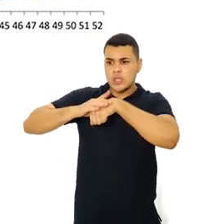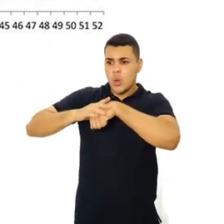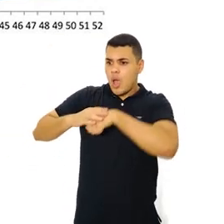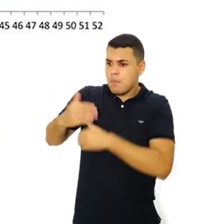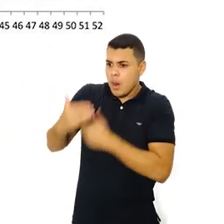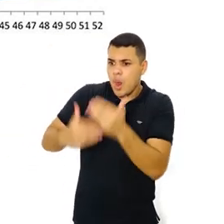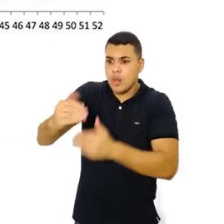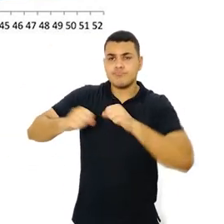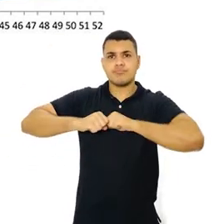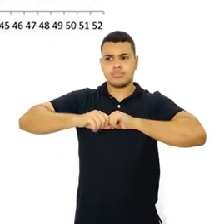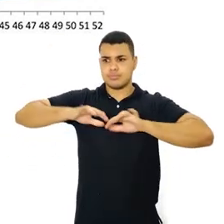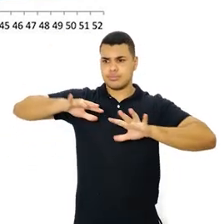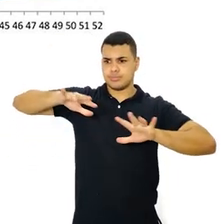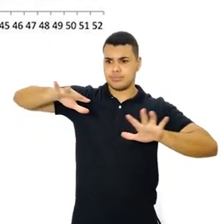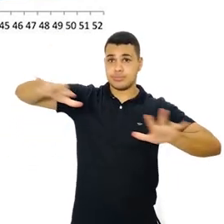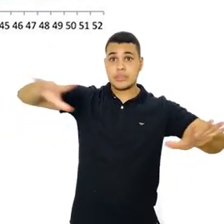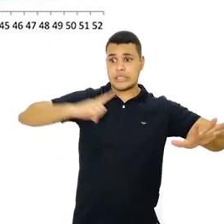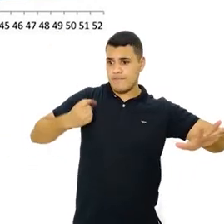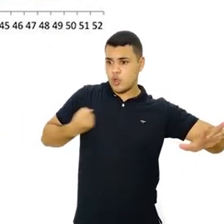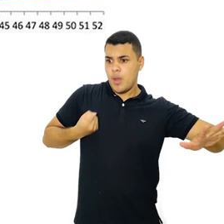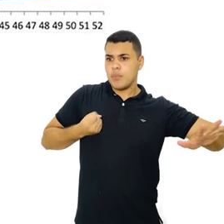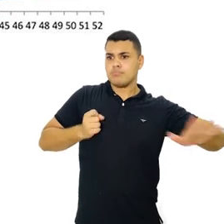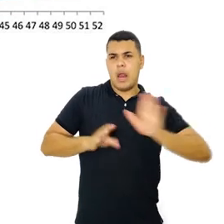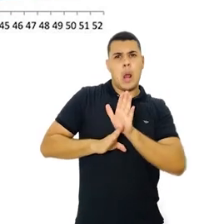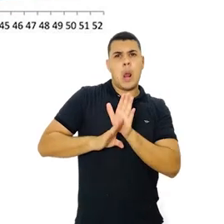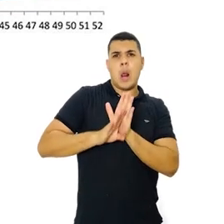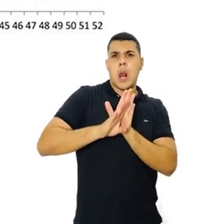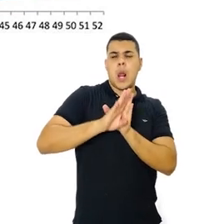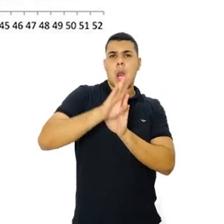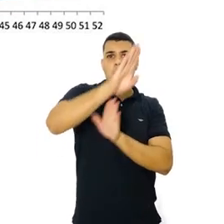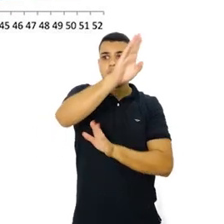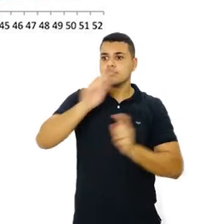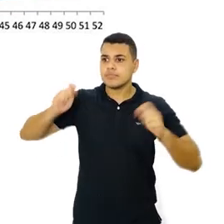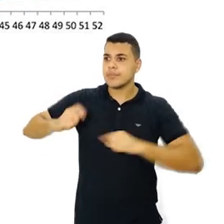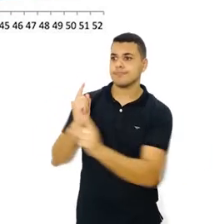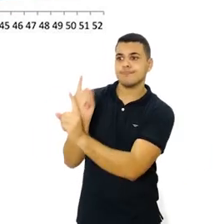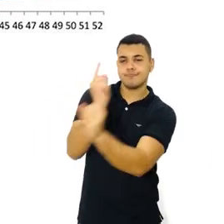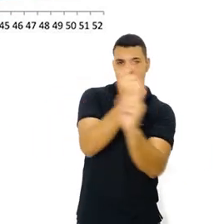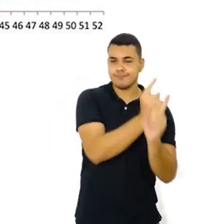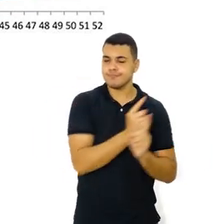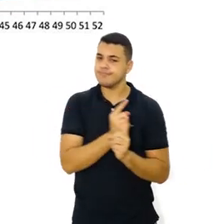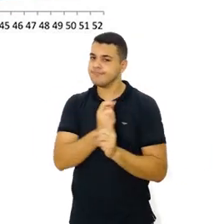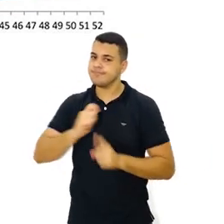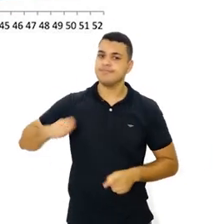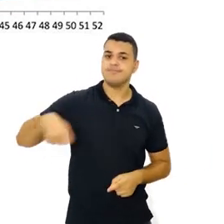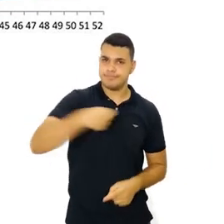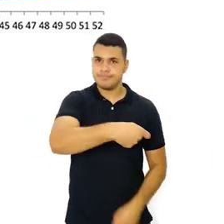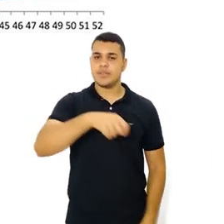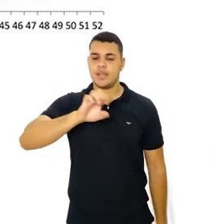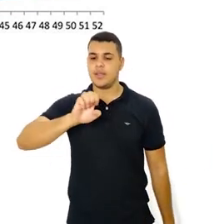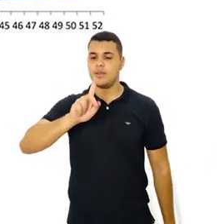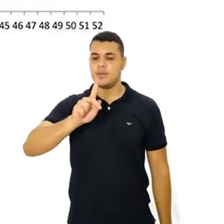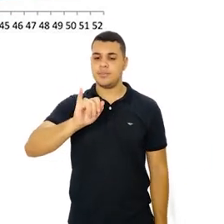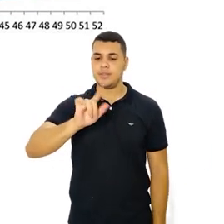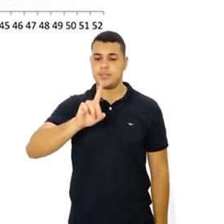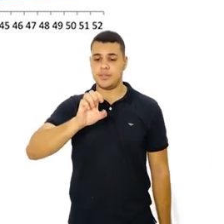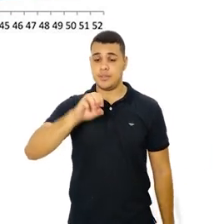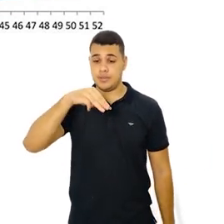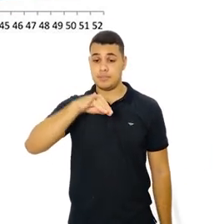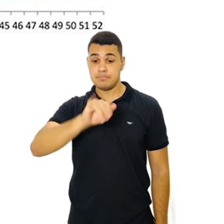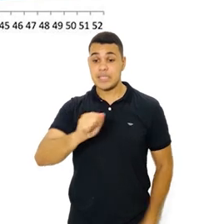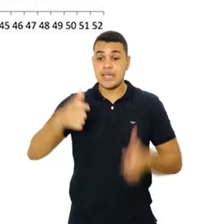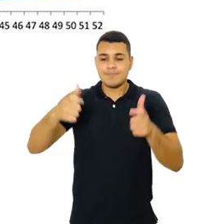quando, em um determinado momento, a doença ultrapassou o limite máximo esperado e aí detectado,